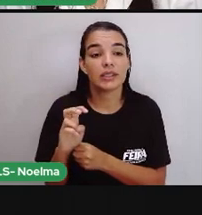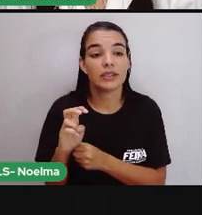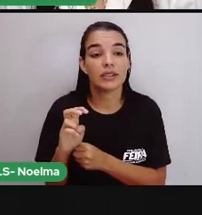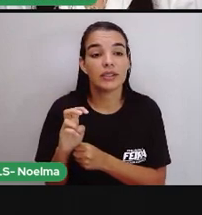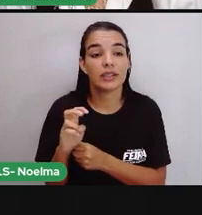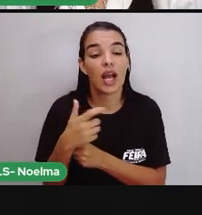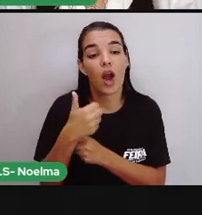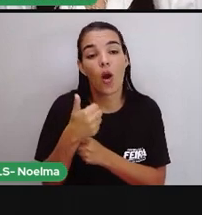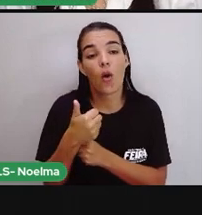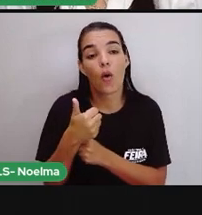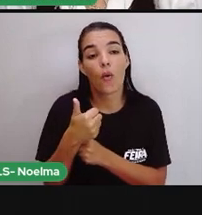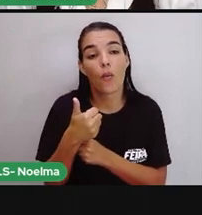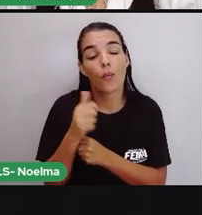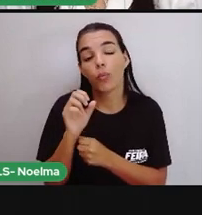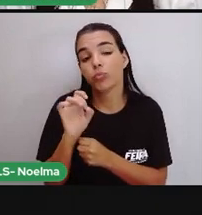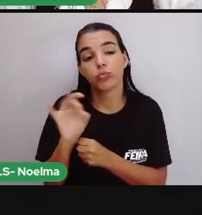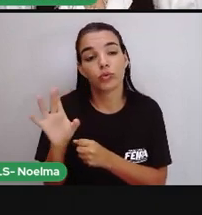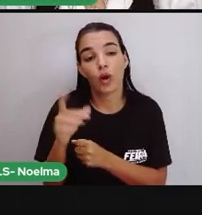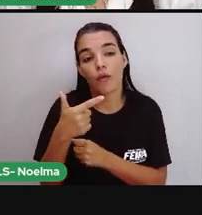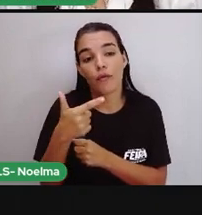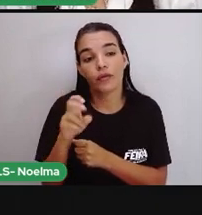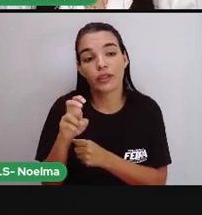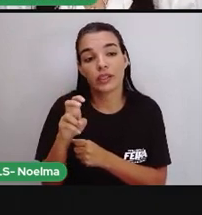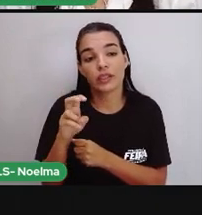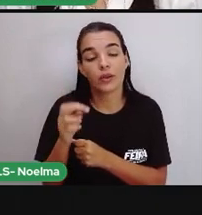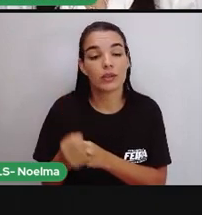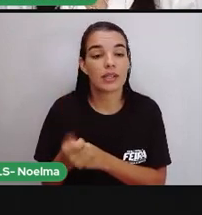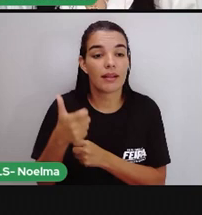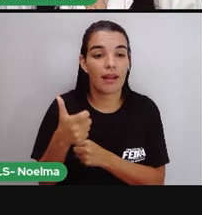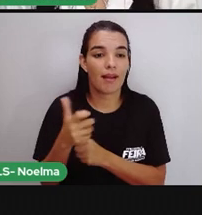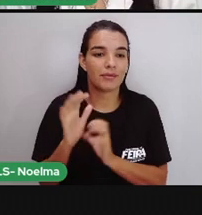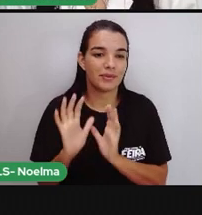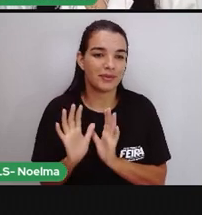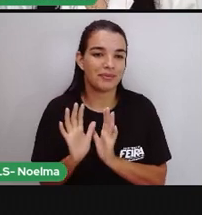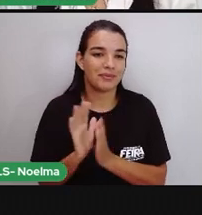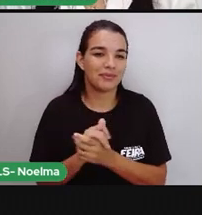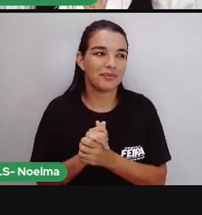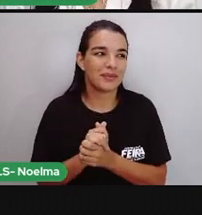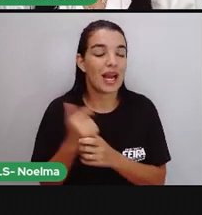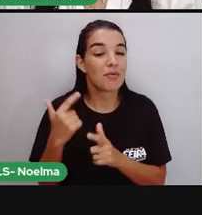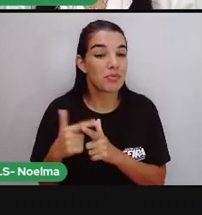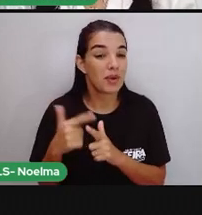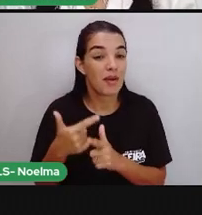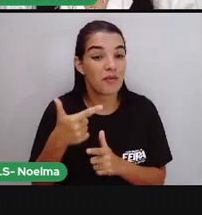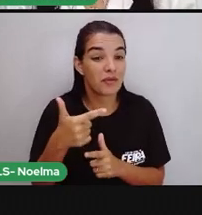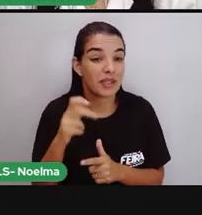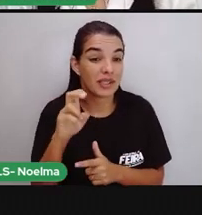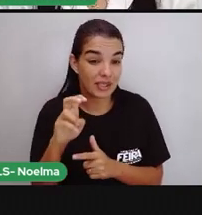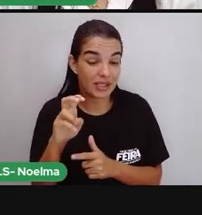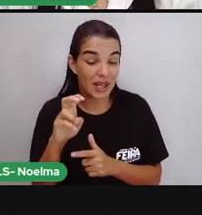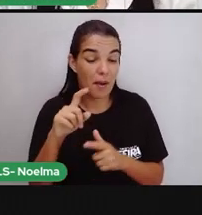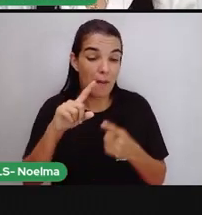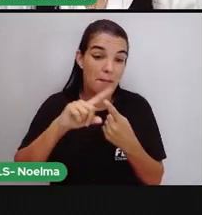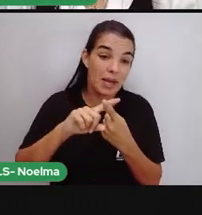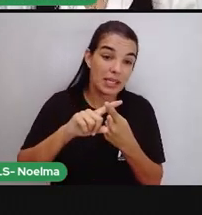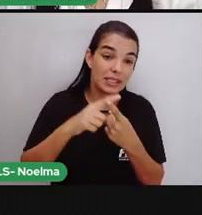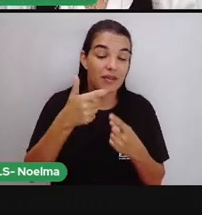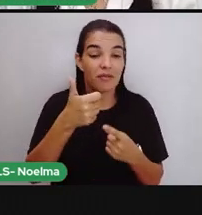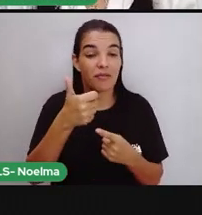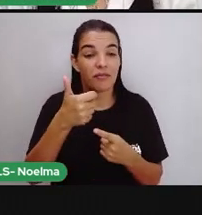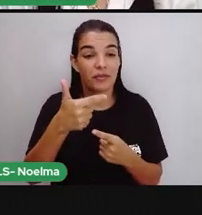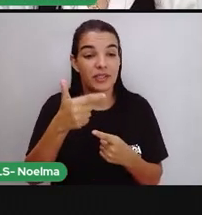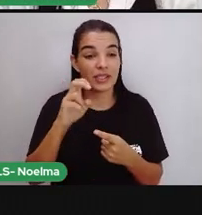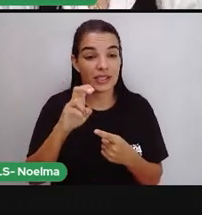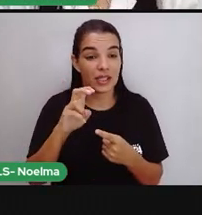quanto? Uma moeda de 25 centavos. Porque 25 mais 25 daria 50